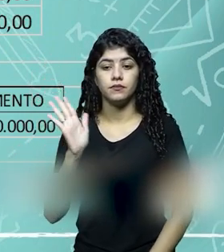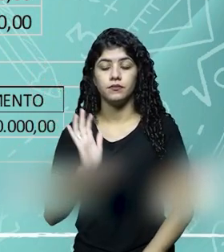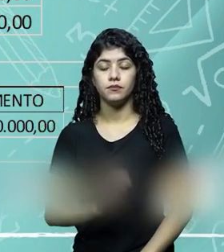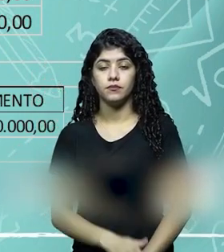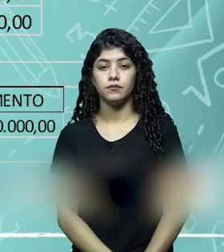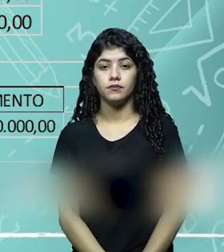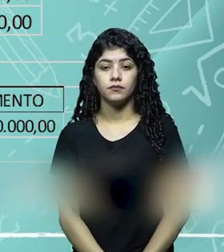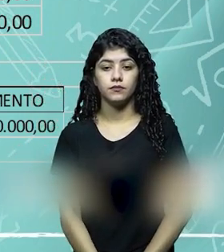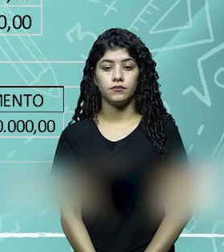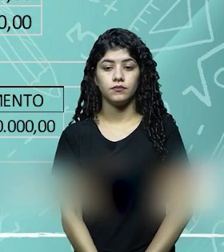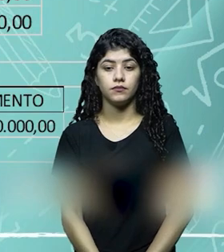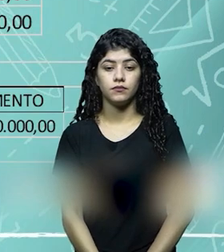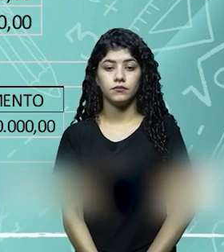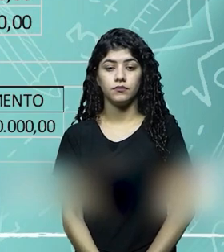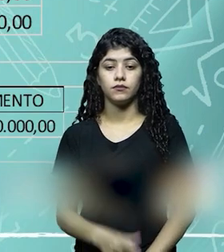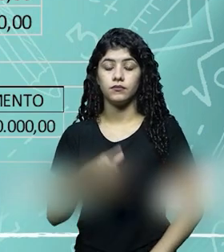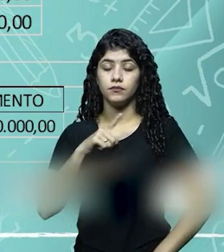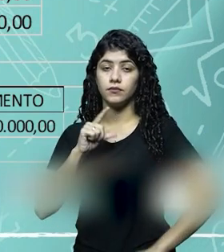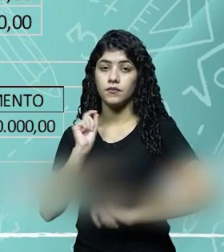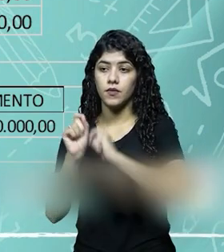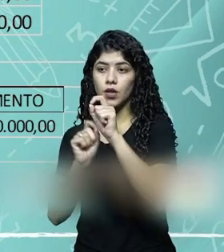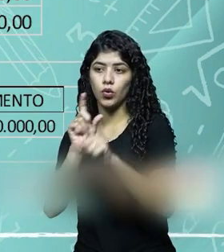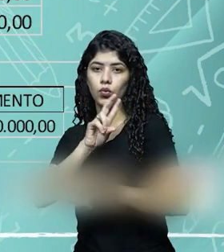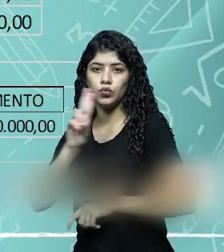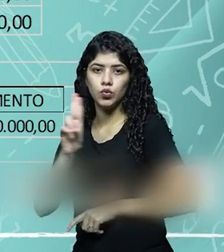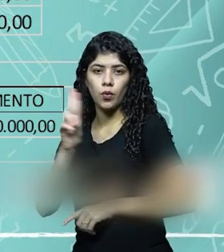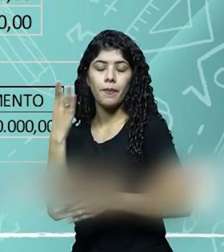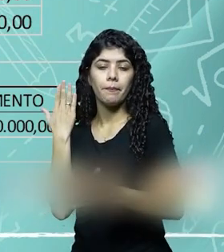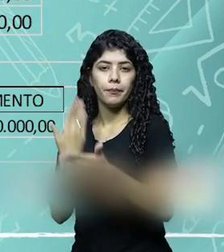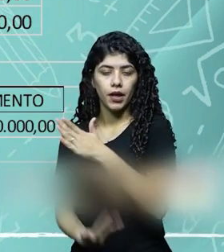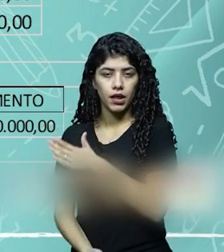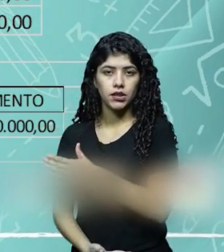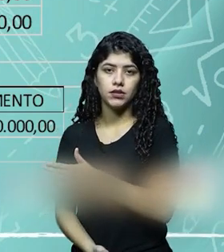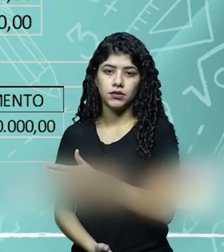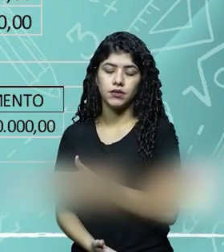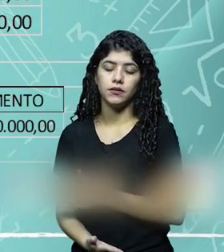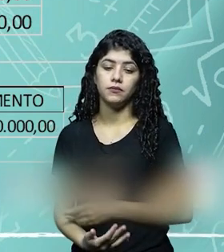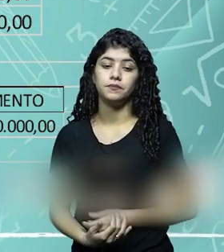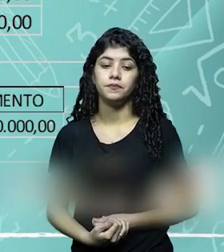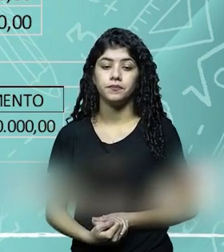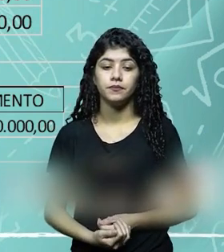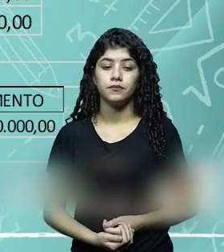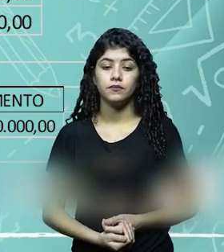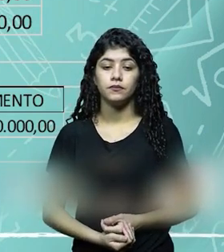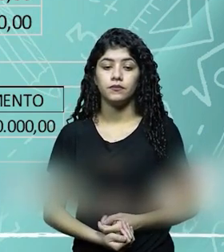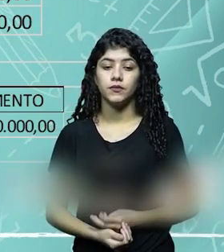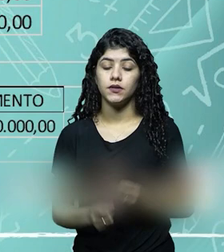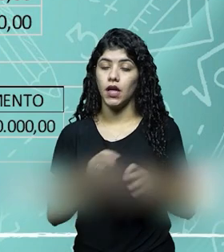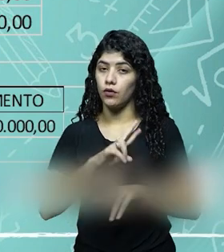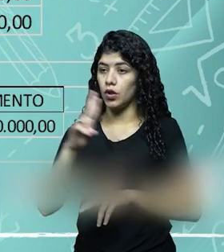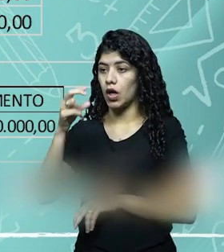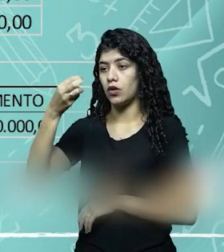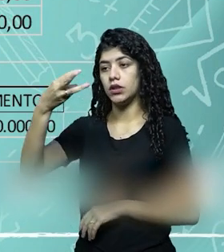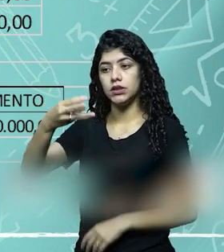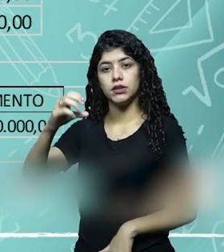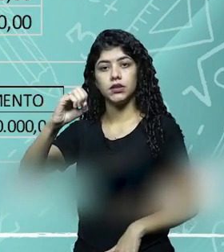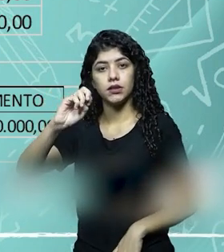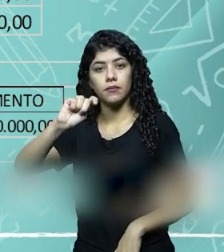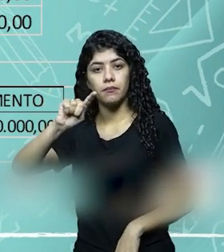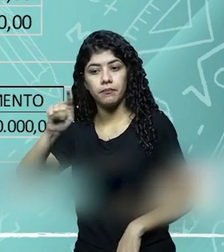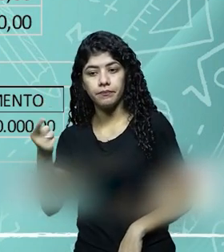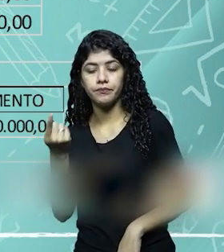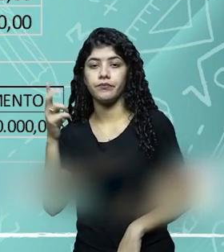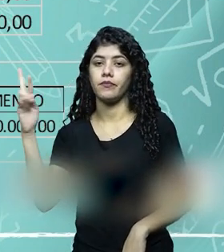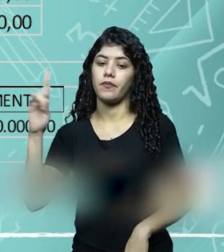Dentro das despesas tem lá um campo chamado perdas, uma conta chamada perdas. Vou lançar a 30 mil, 30 mil